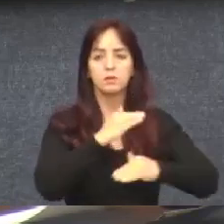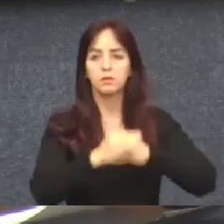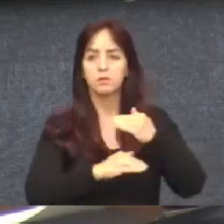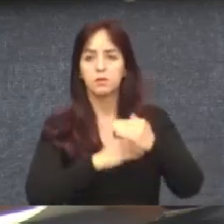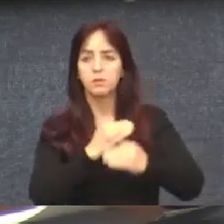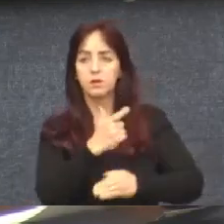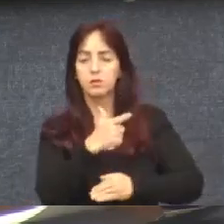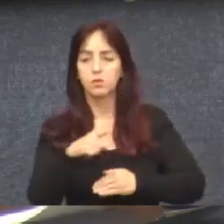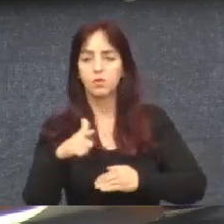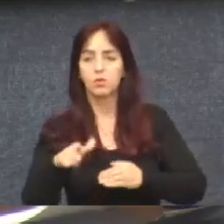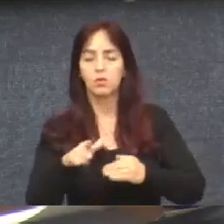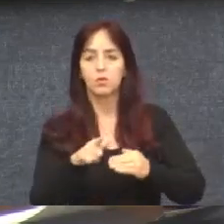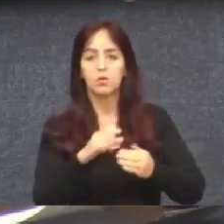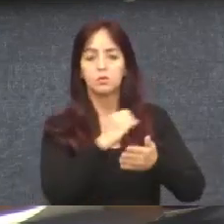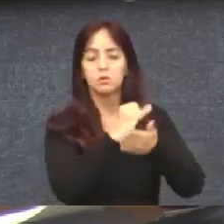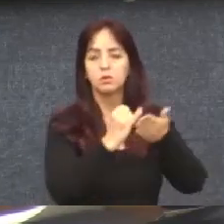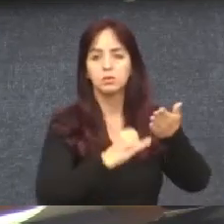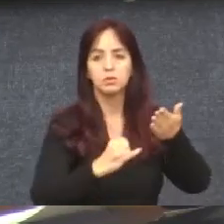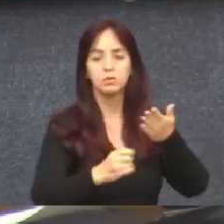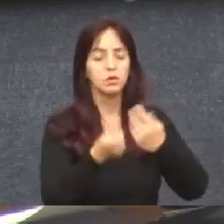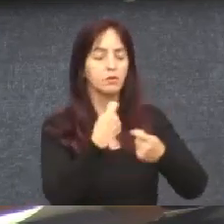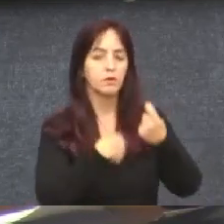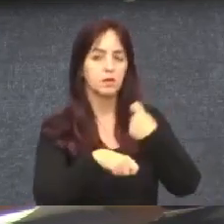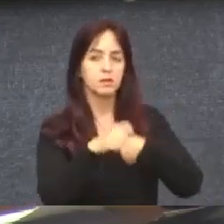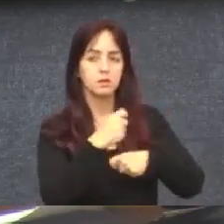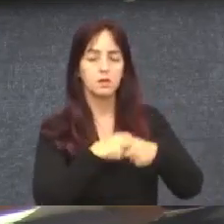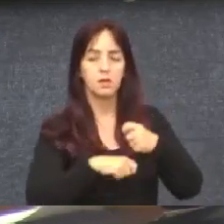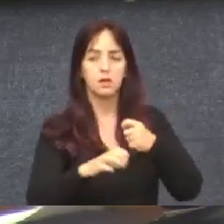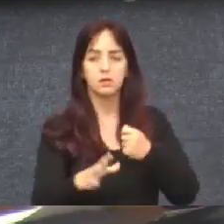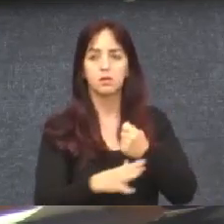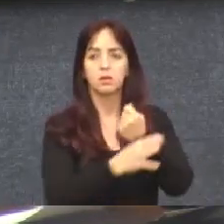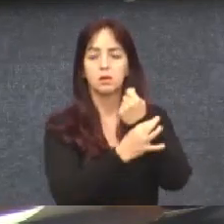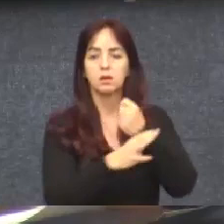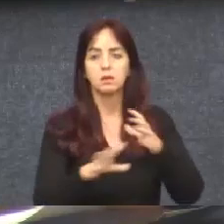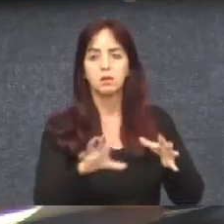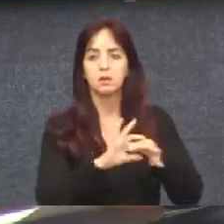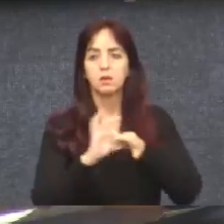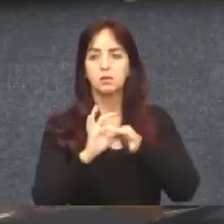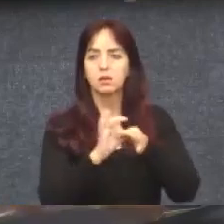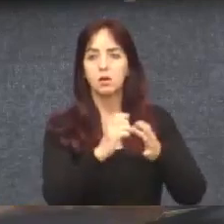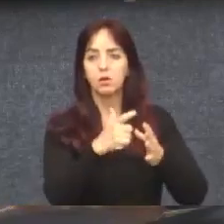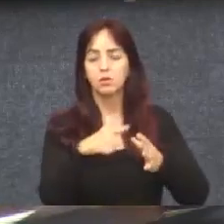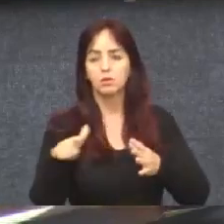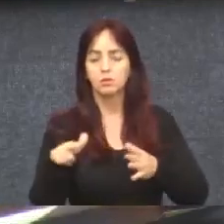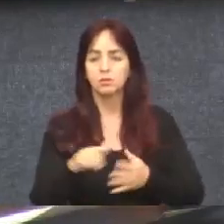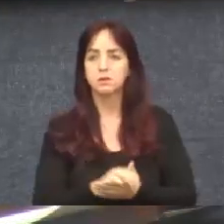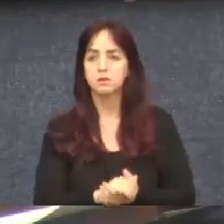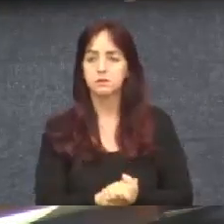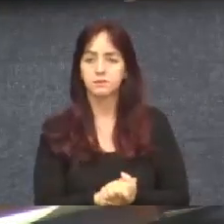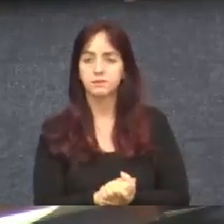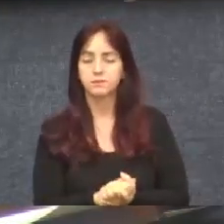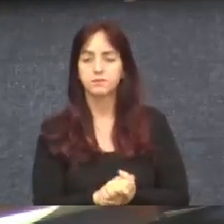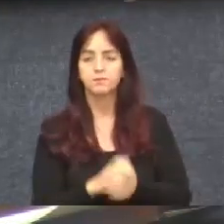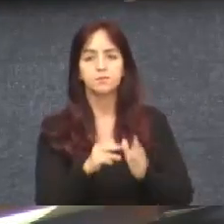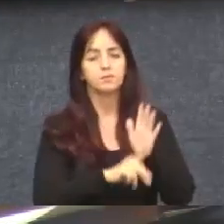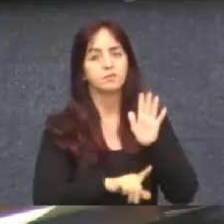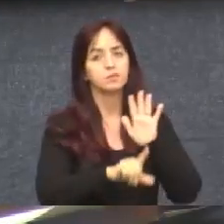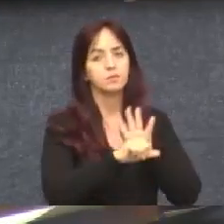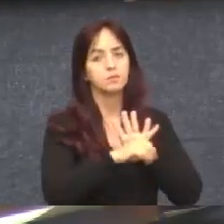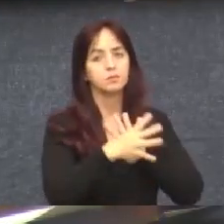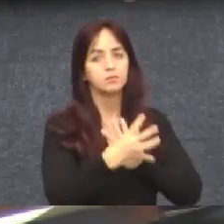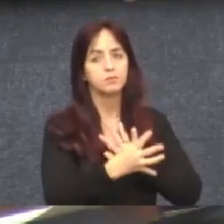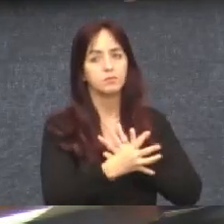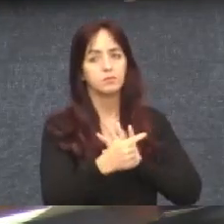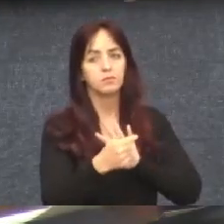ou outras instituições financeiras, com garantia da União e das outras providência. Projeto de lei